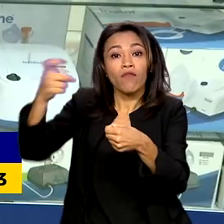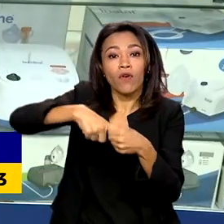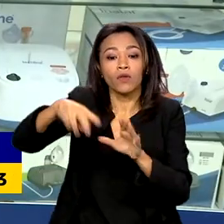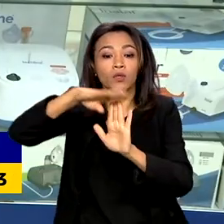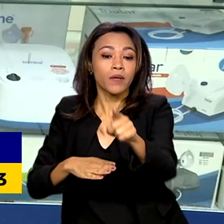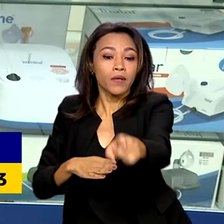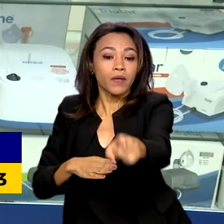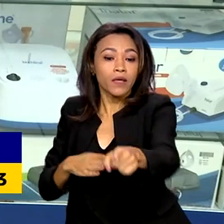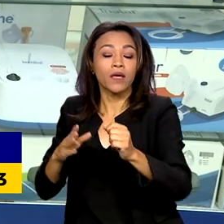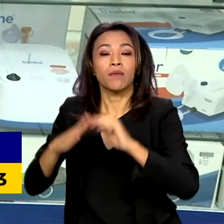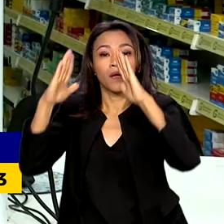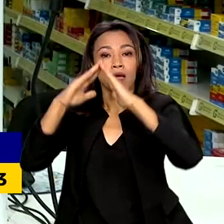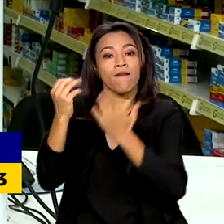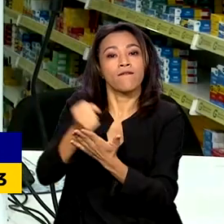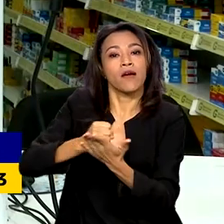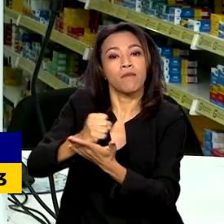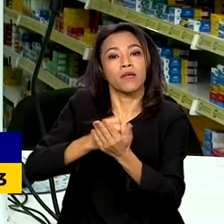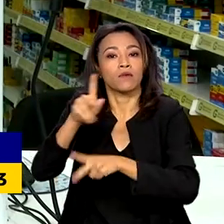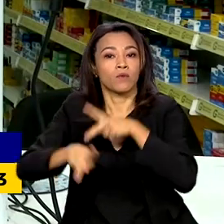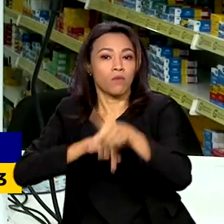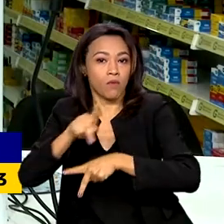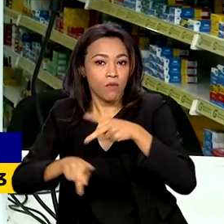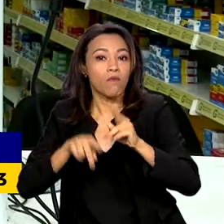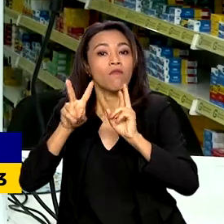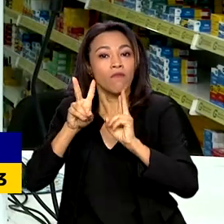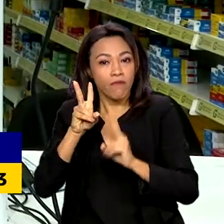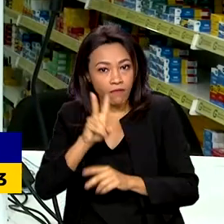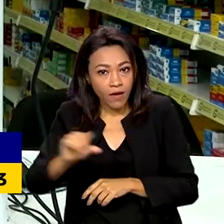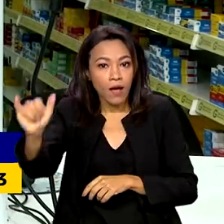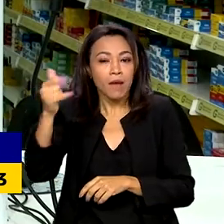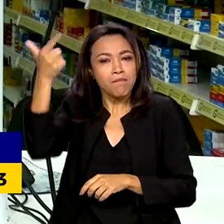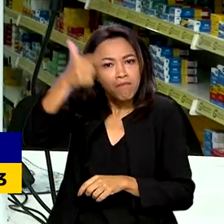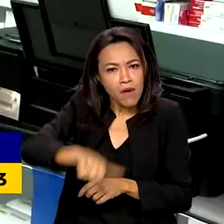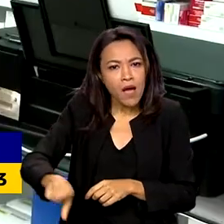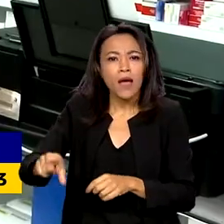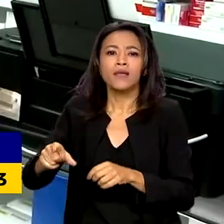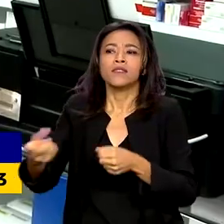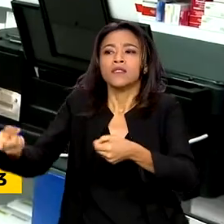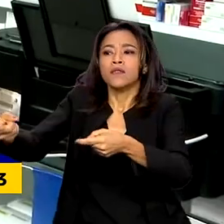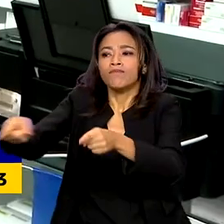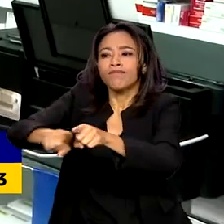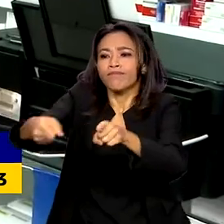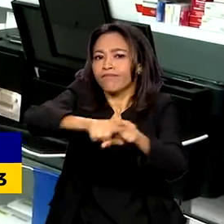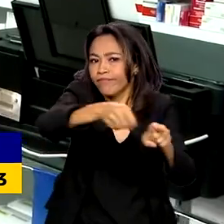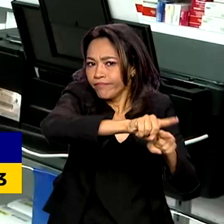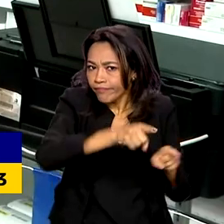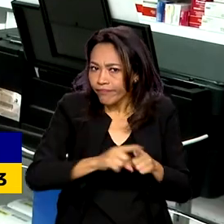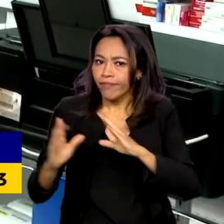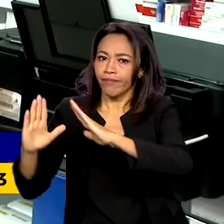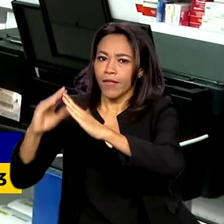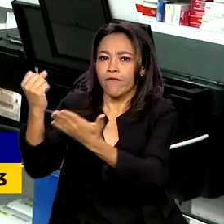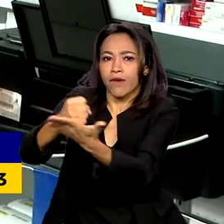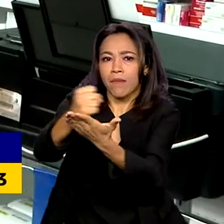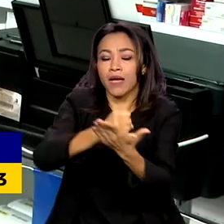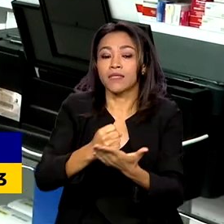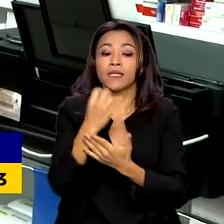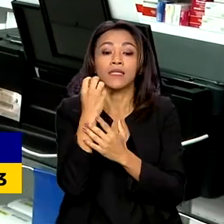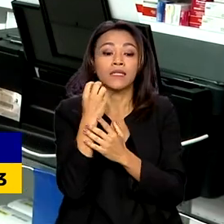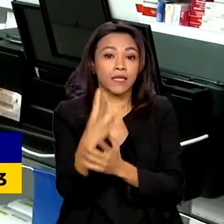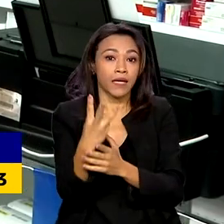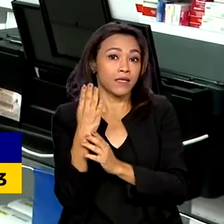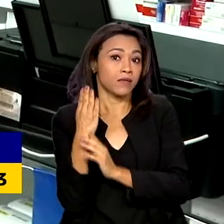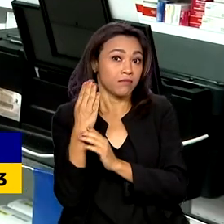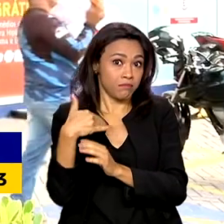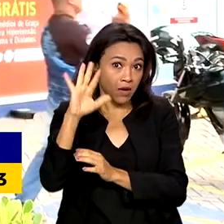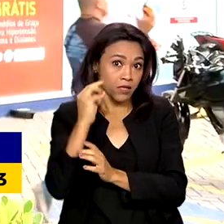programa Farmácia Popular vai incluir mais unidades credenciadas, com um orçamento de 3 bilhões de reais